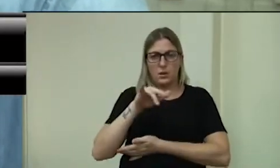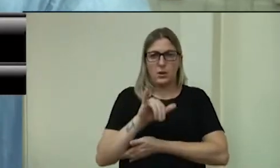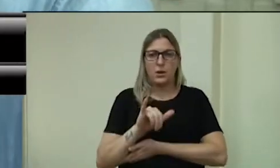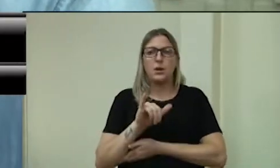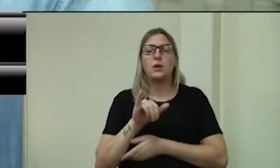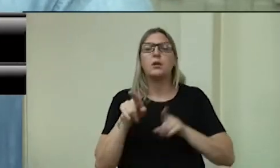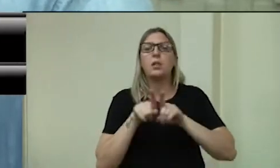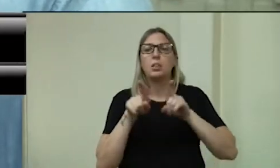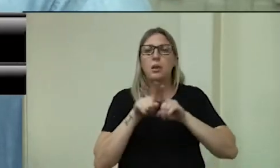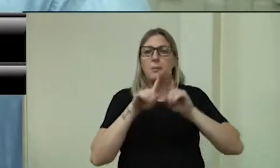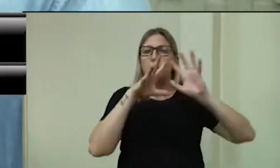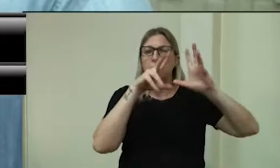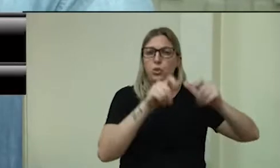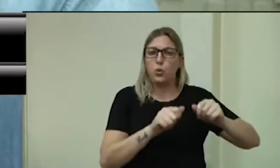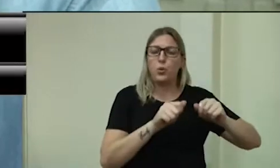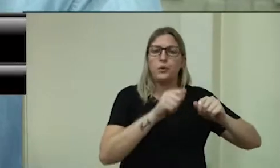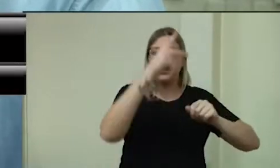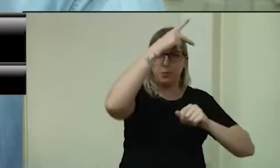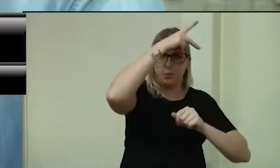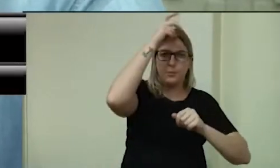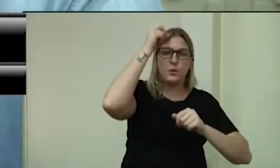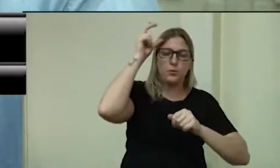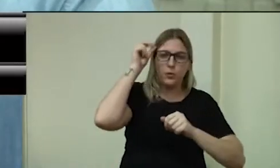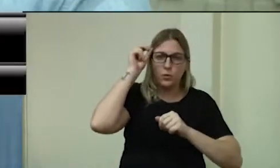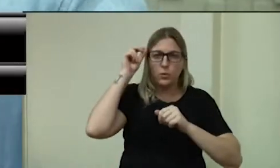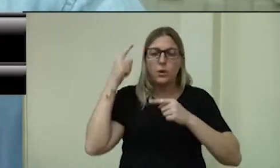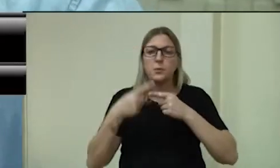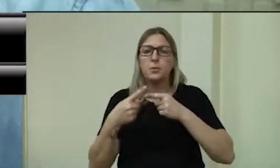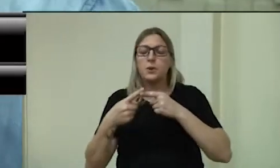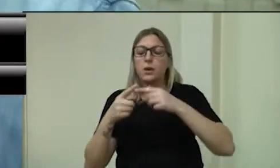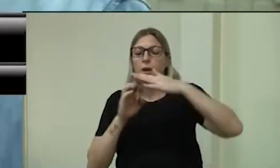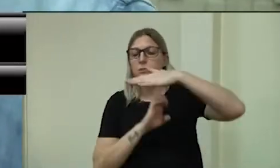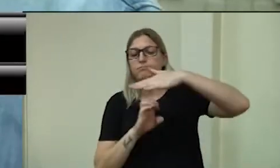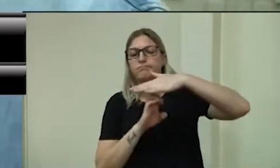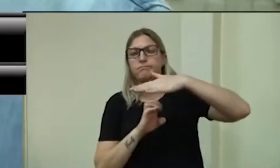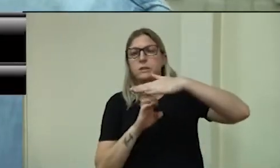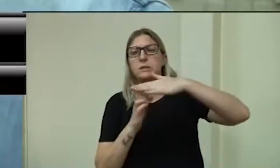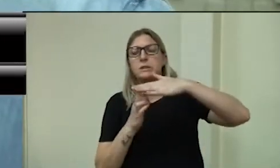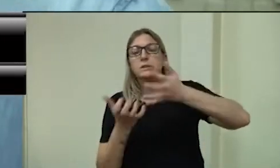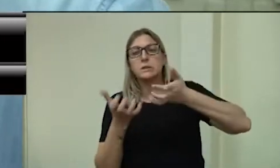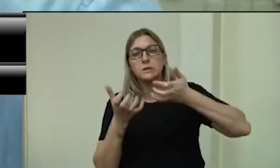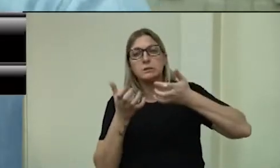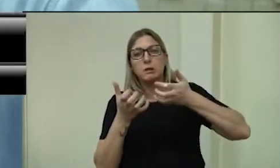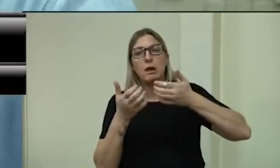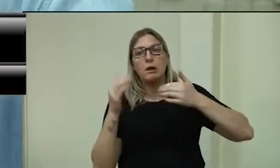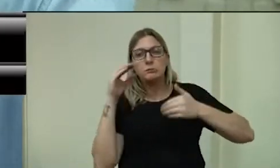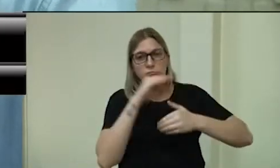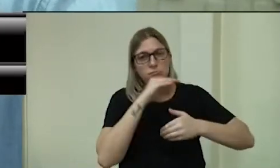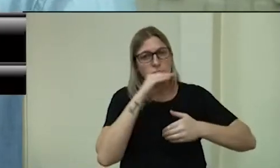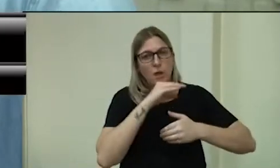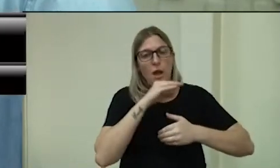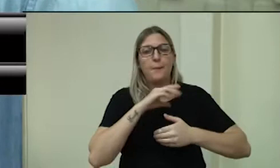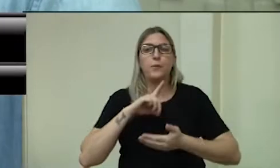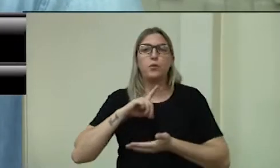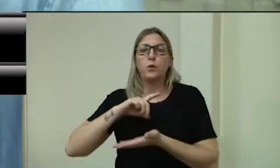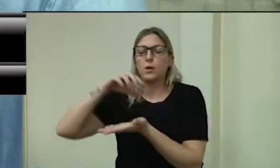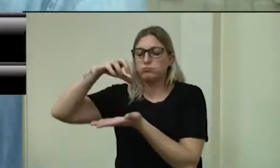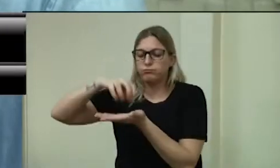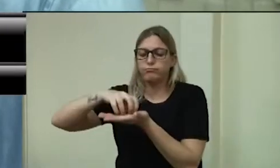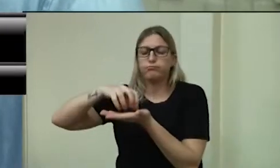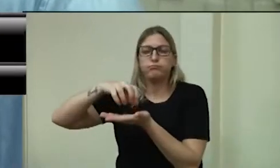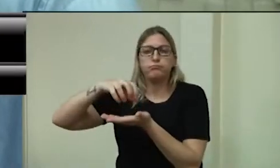empresas consigam se instalar o quanto antes. A gente sabe que, ao longo do processo, tem alguns entraves